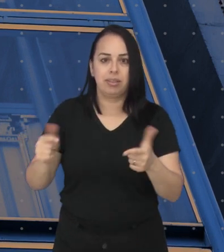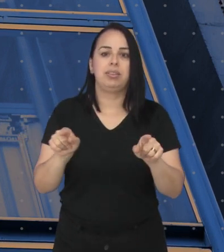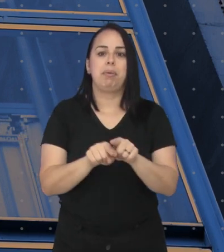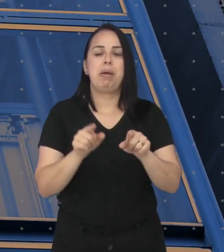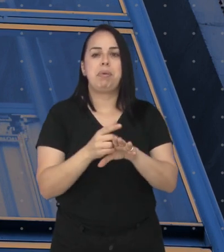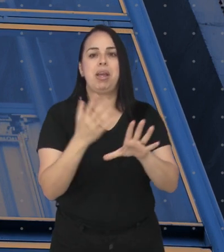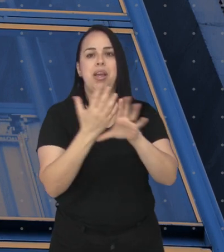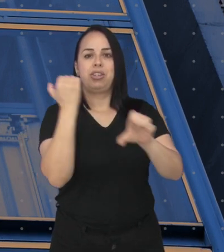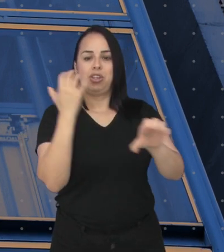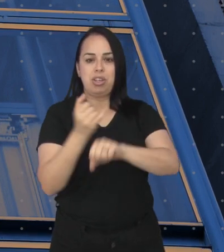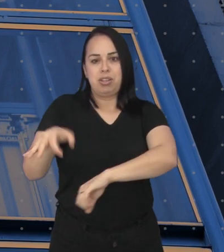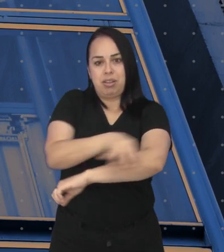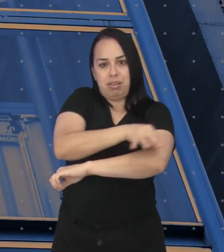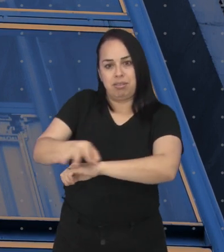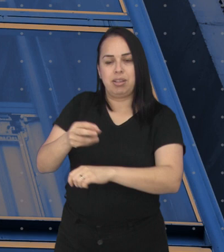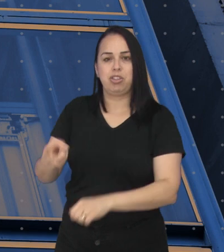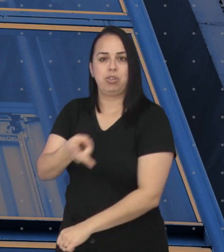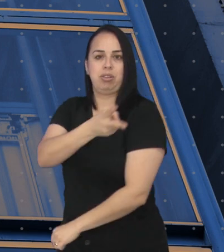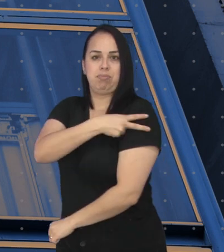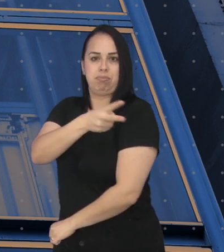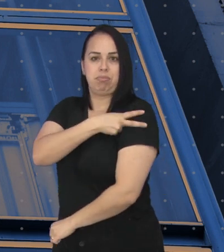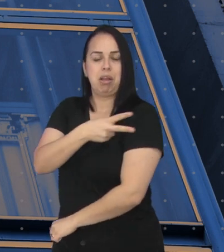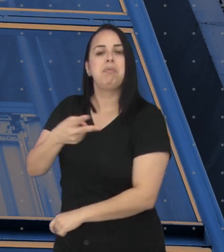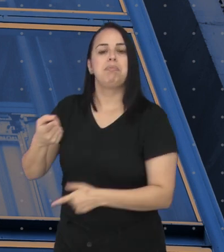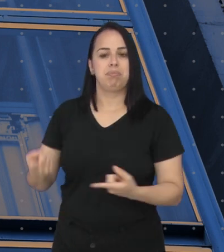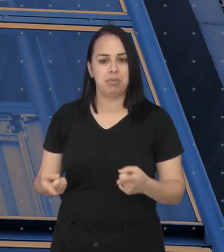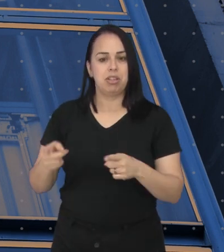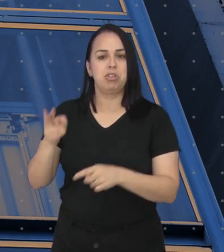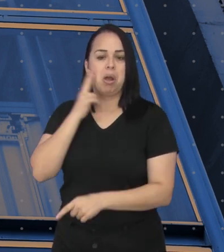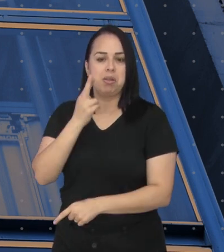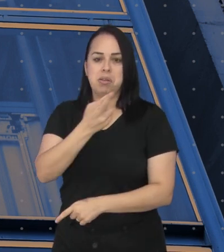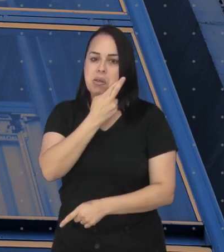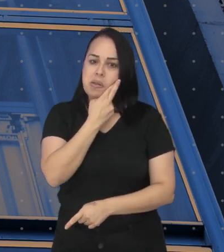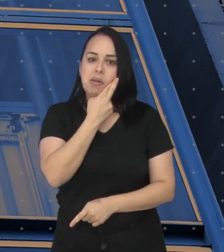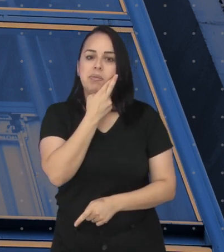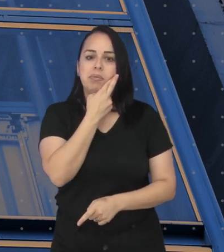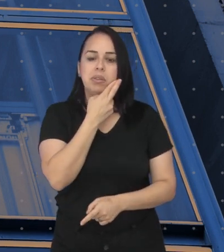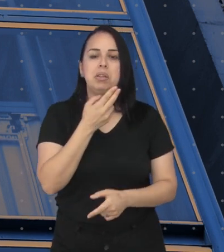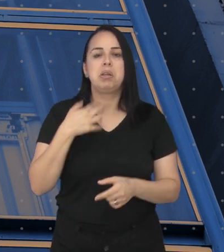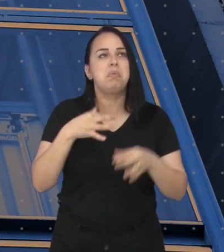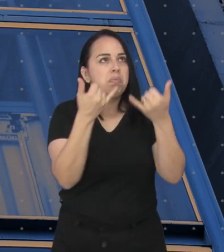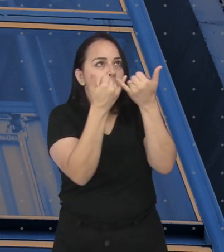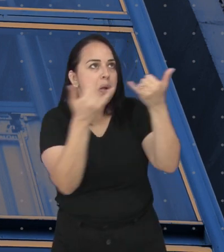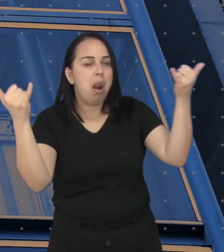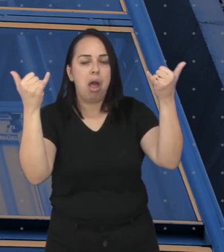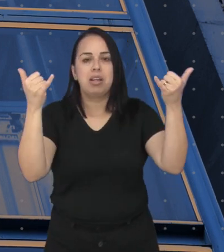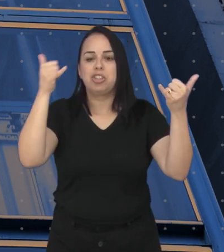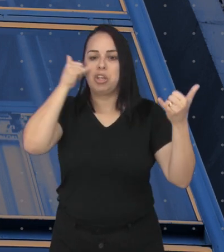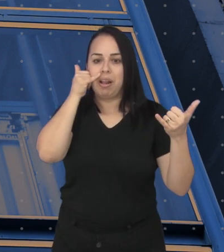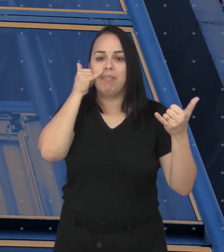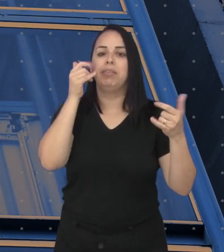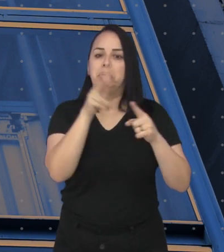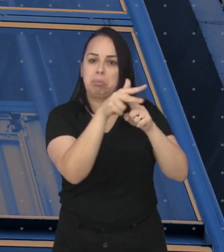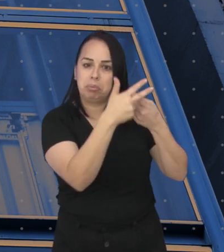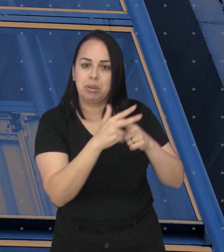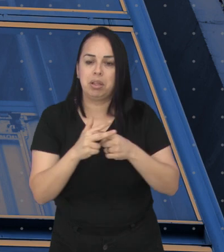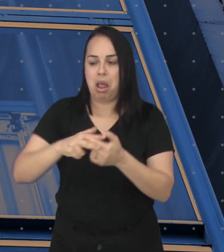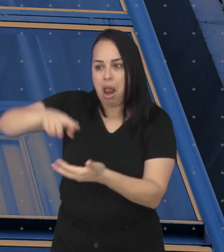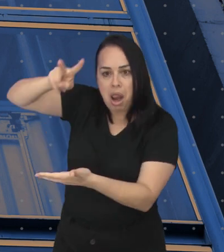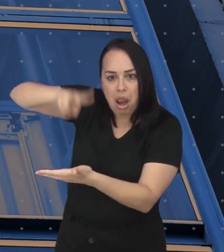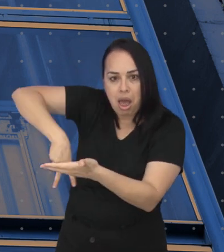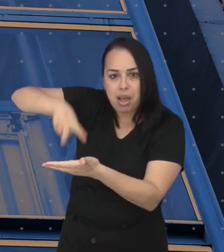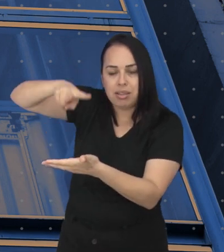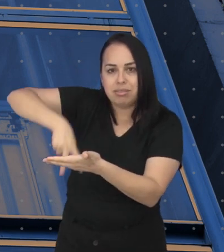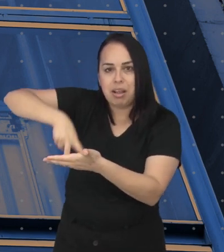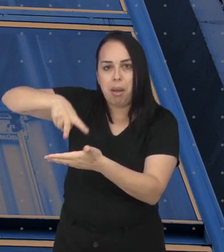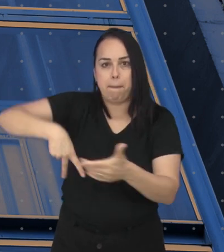engenheiro projetista, gerente de restaurante, gesseiro, instalador reparador de linhas telefônicas, leiturista,